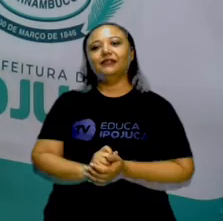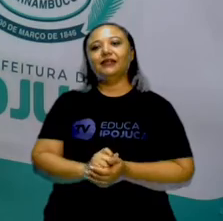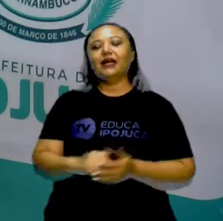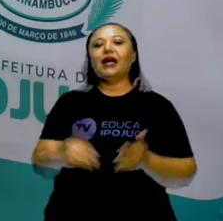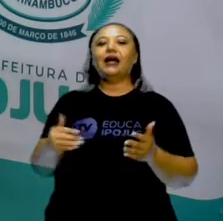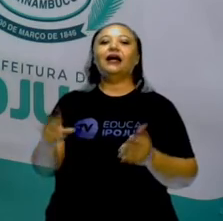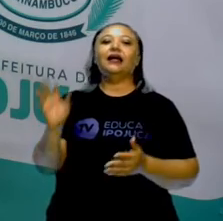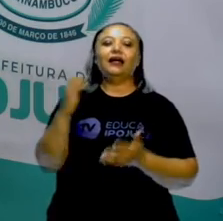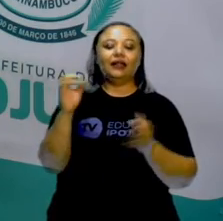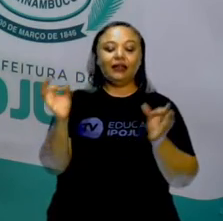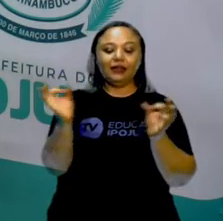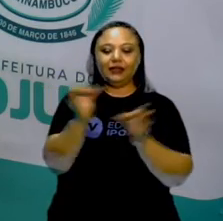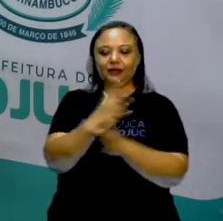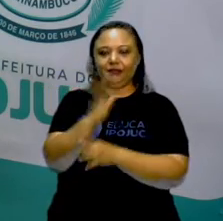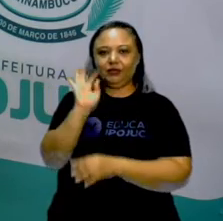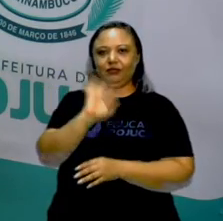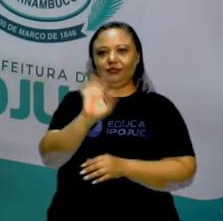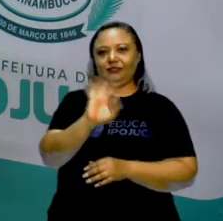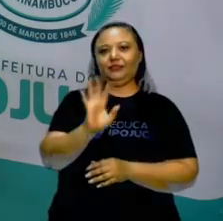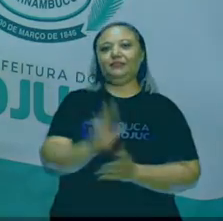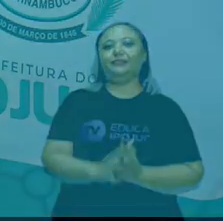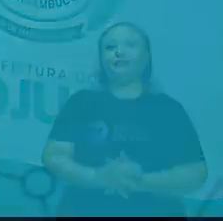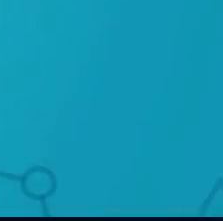até a próxima aula. Tchau, tchau.